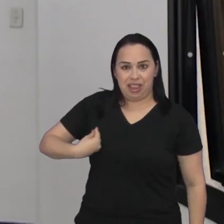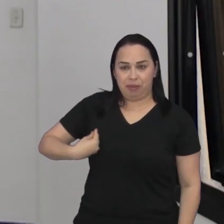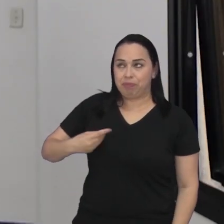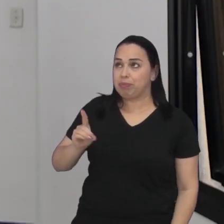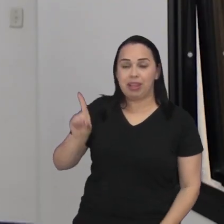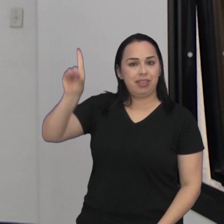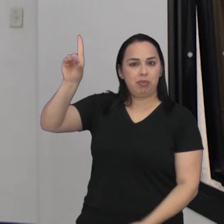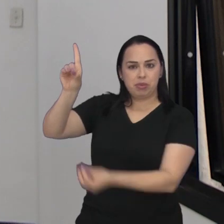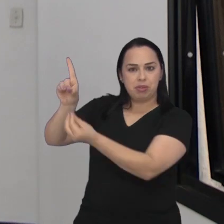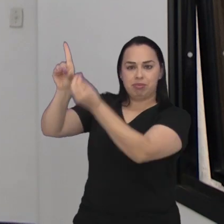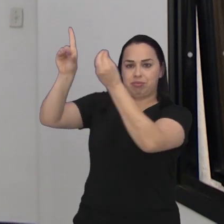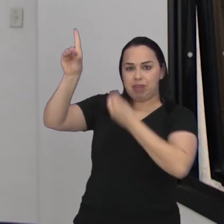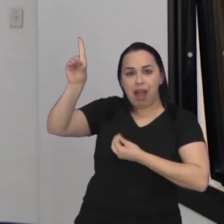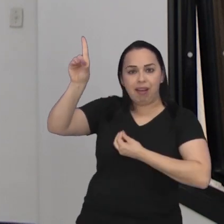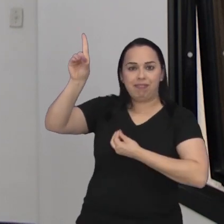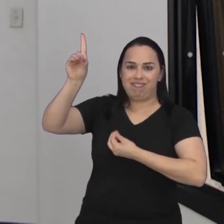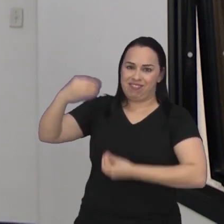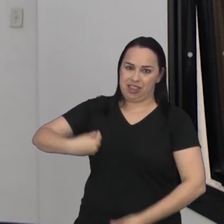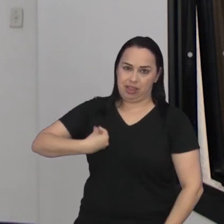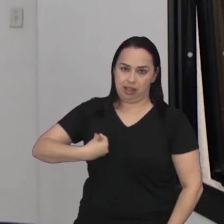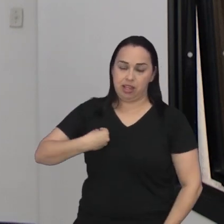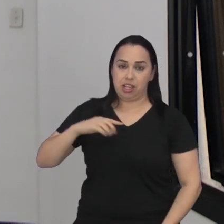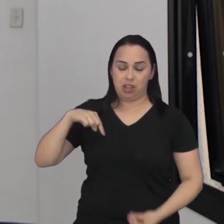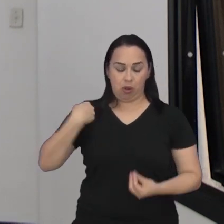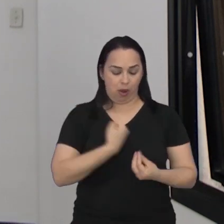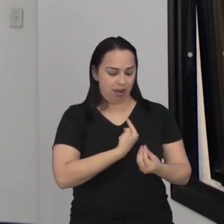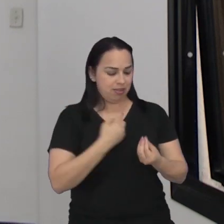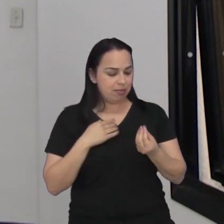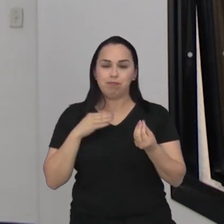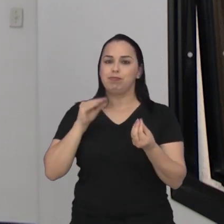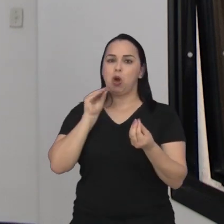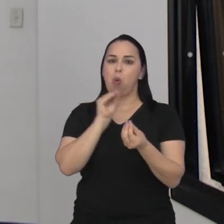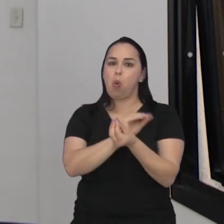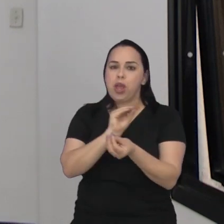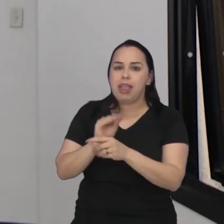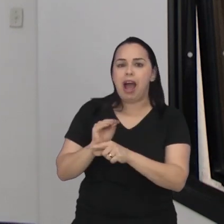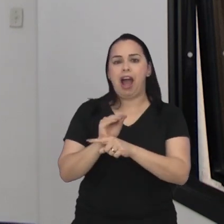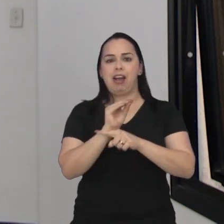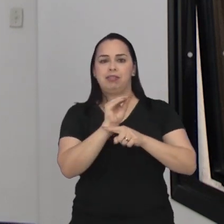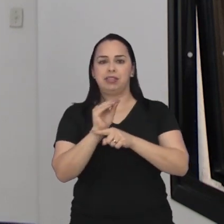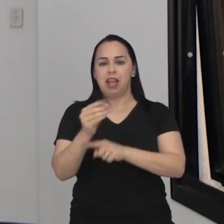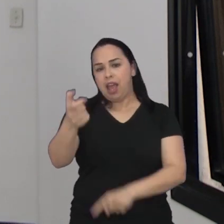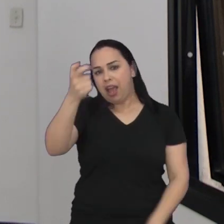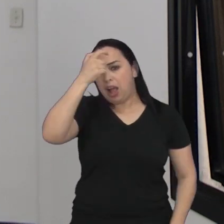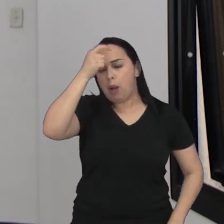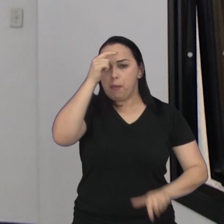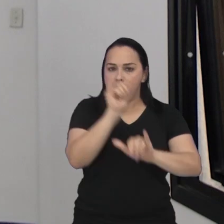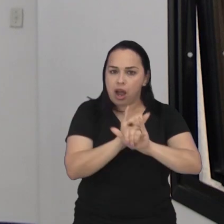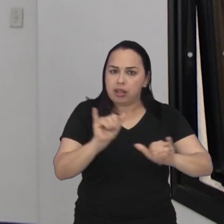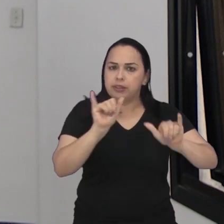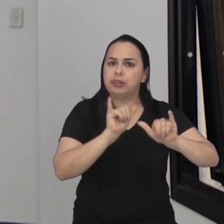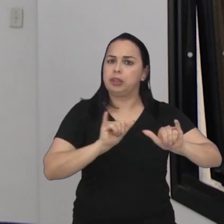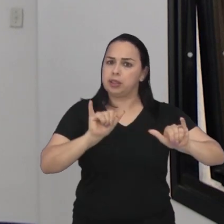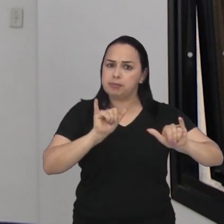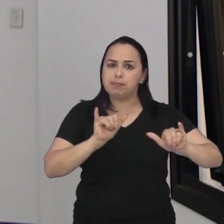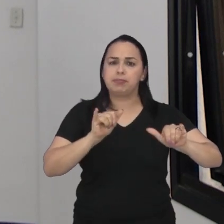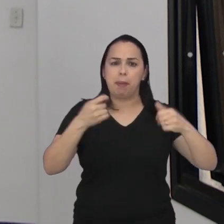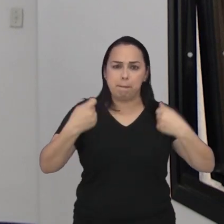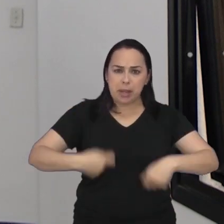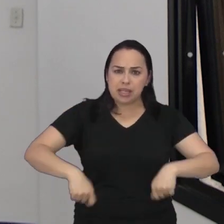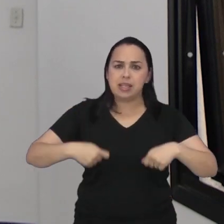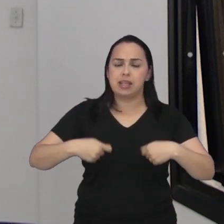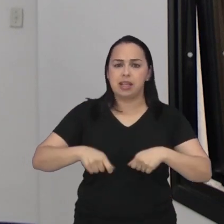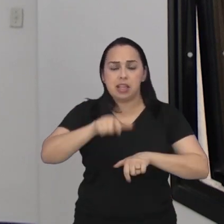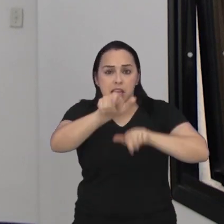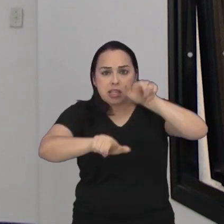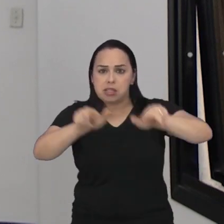é dom de Deus e a gente tem que fazer de tudo para preservar são campanhas são conscientizações que você faz no